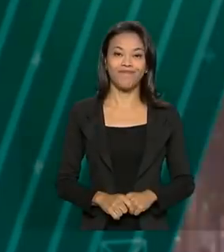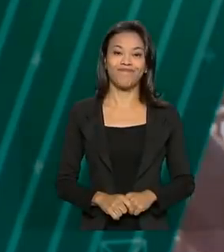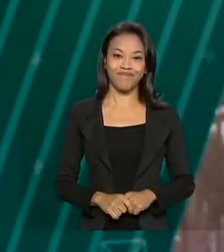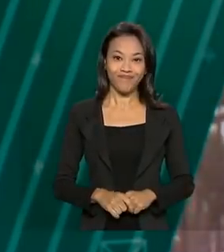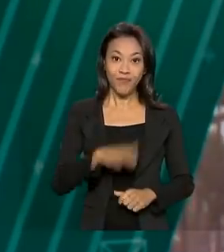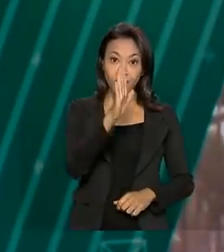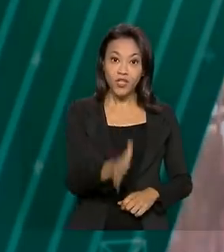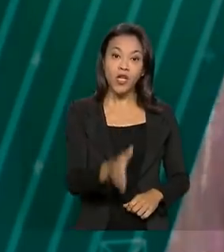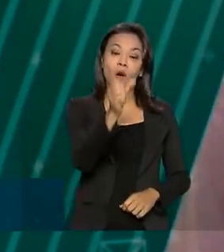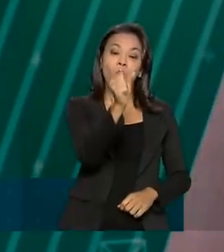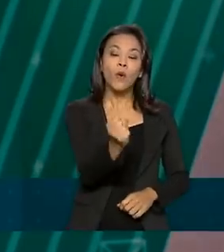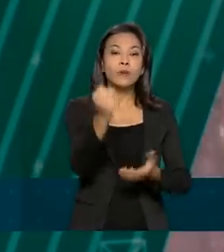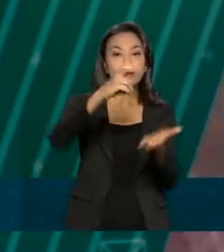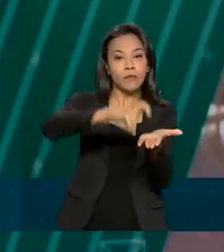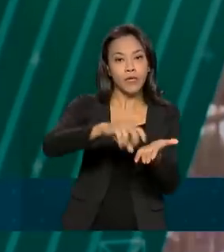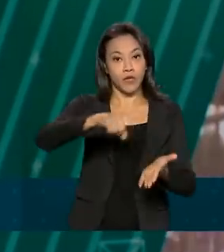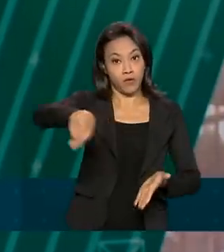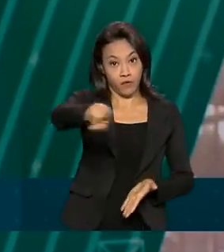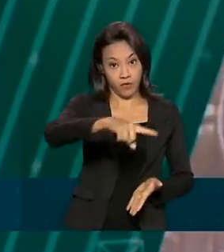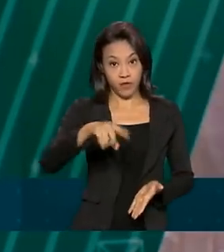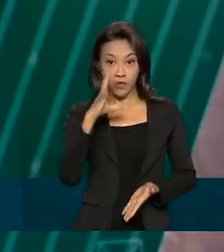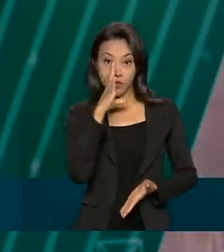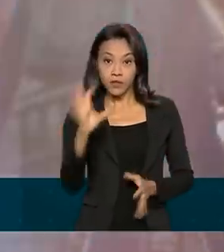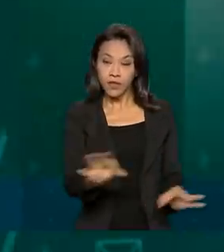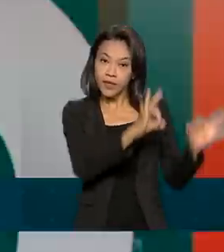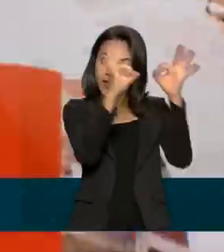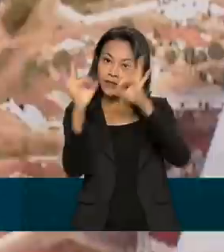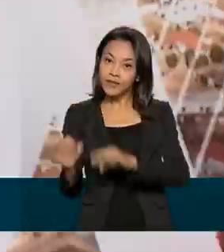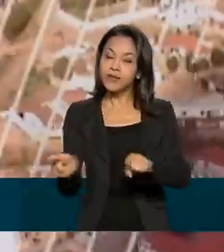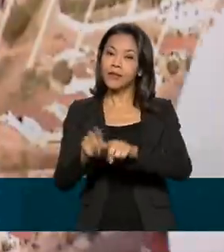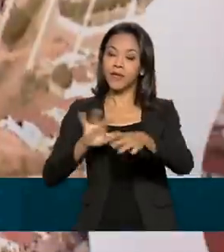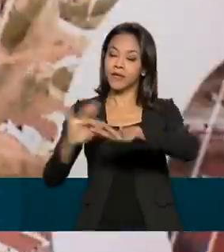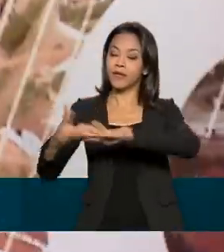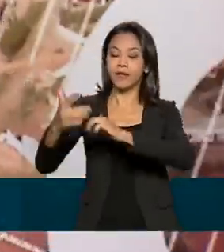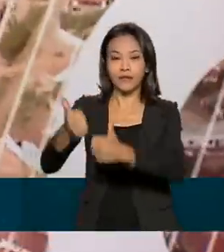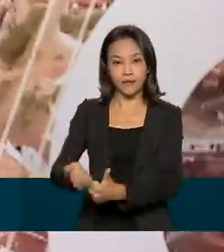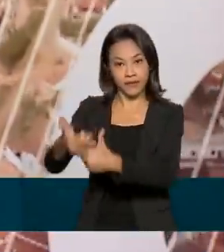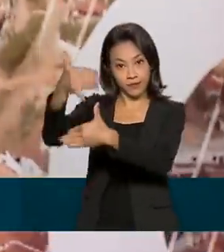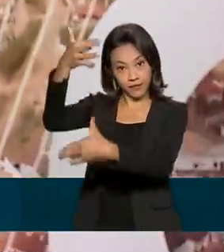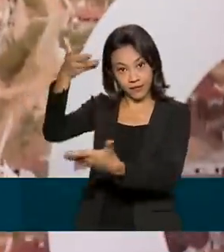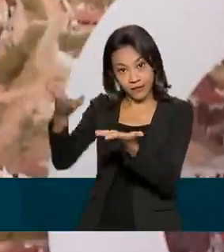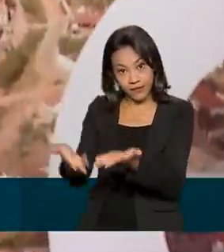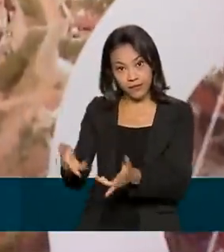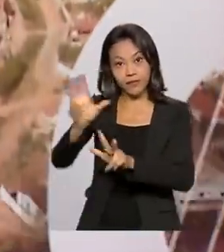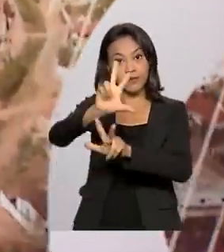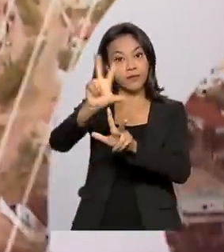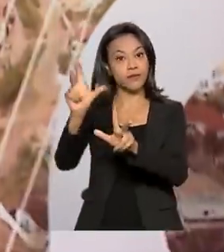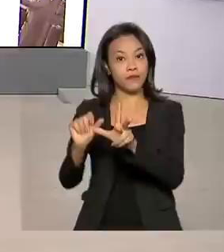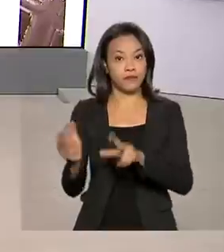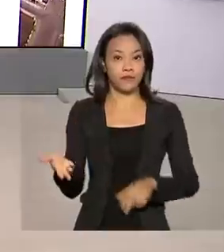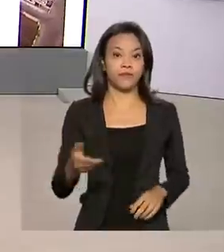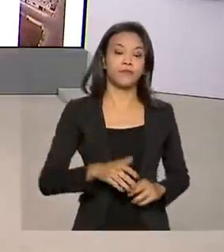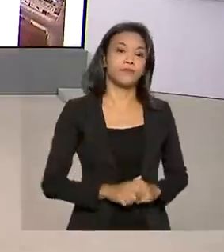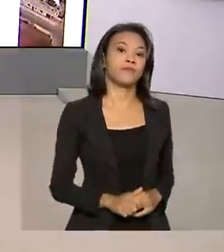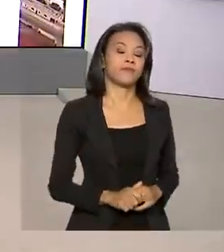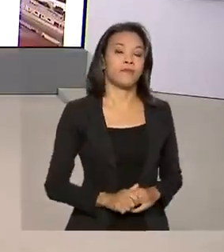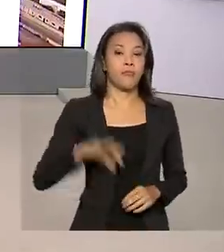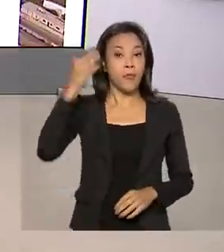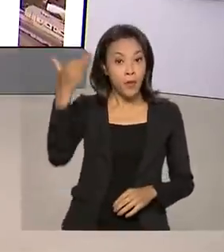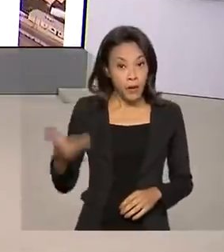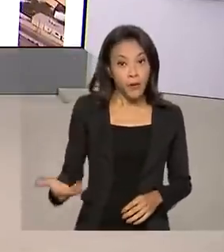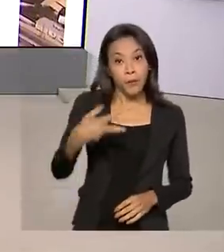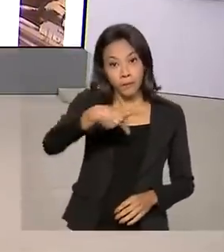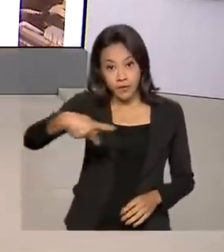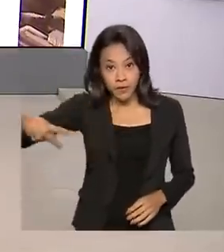Oito horas da manhã, você nos assiste ao vivo também pelas redes sociais da TV Brasil. O presidente